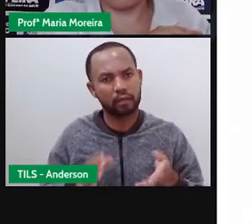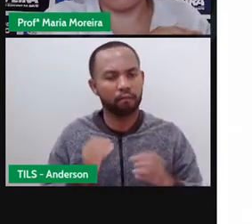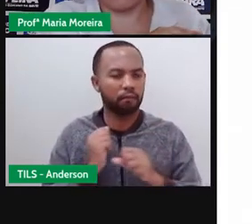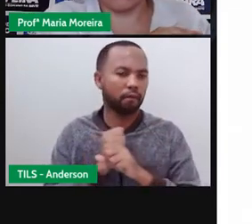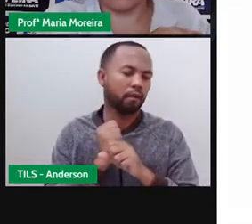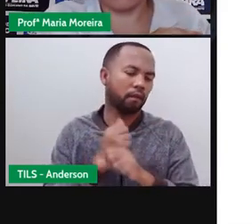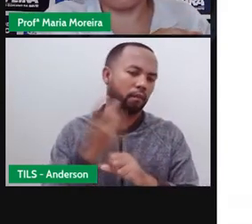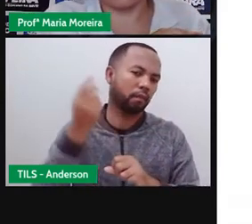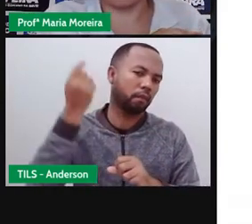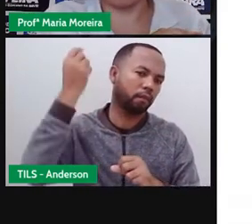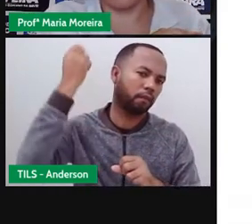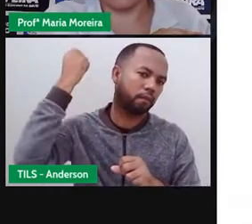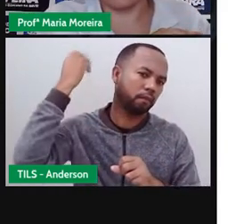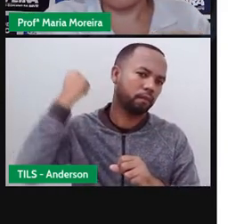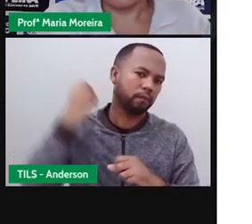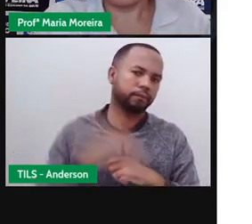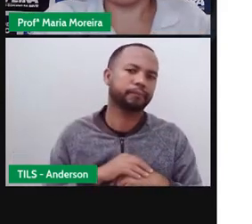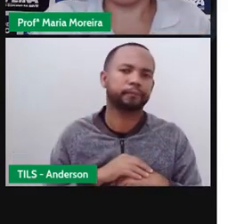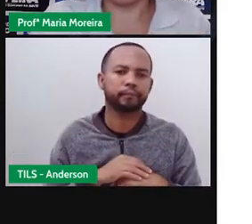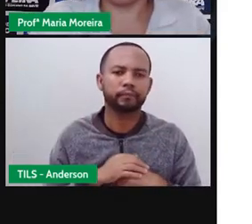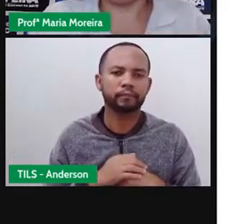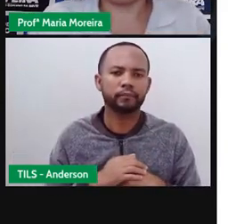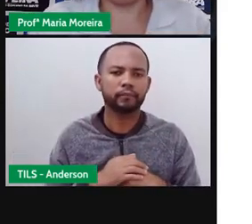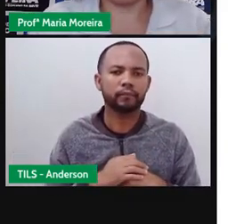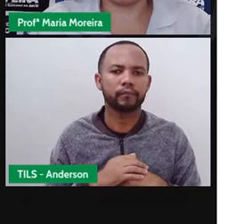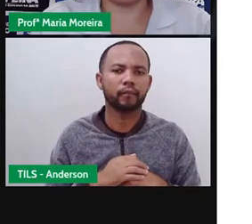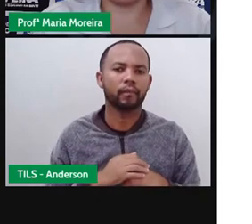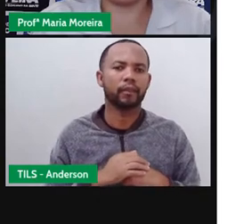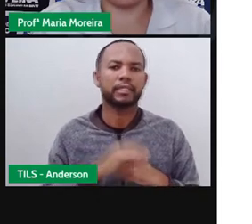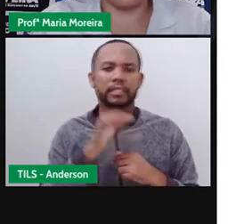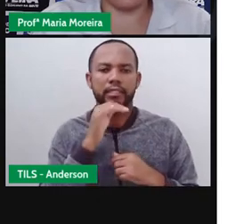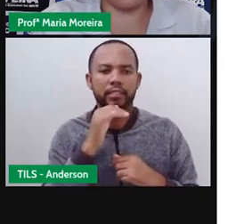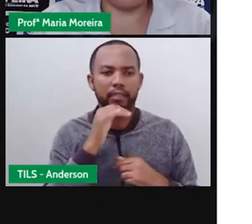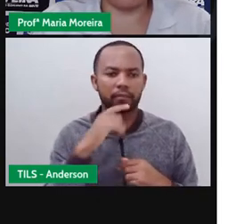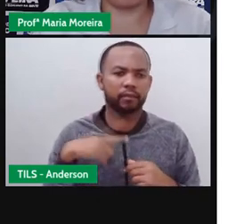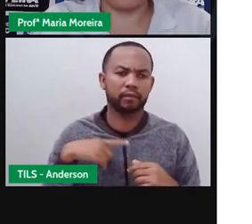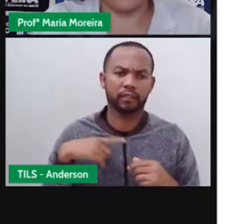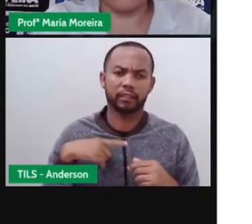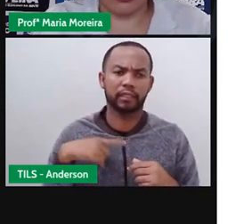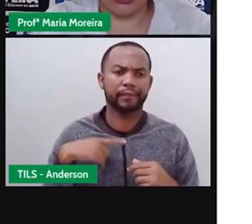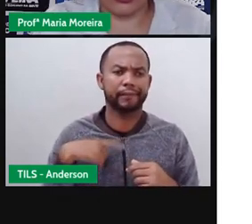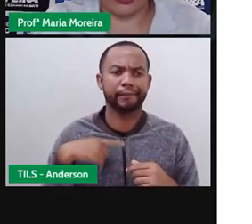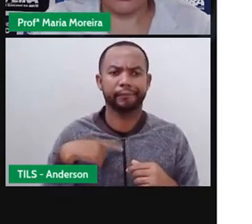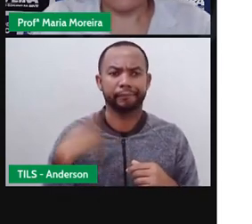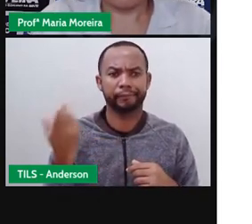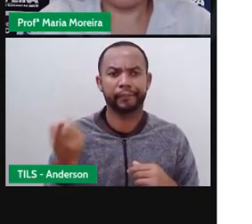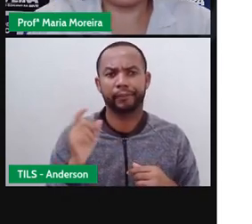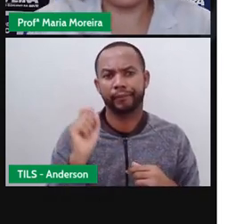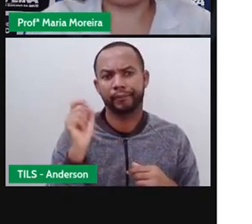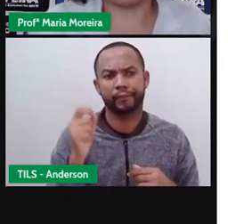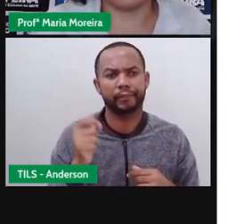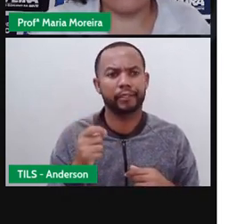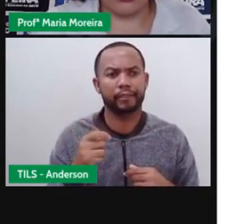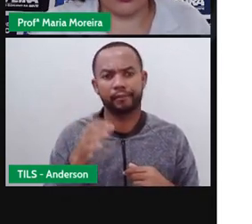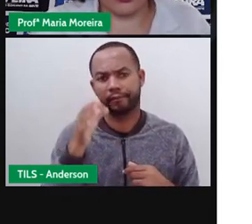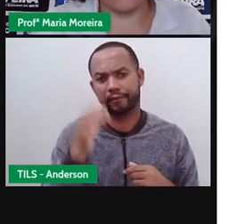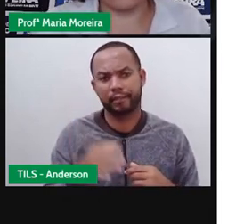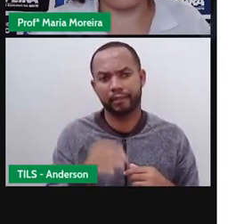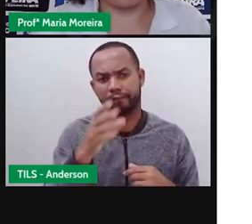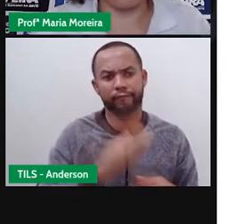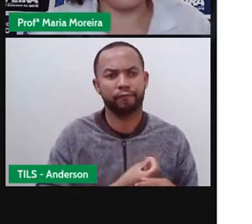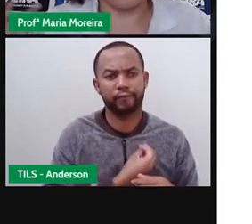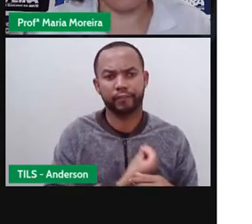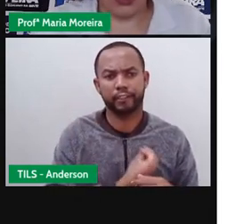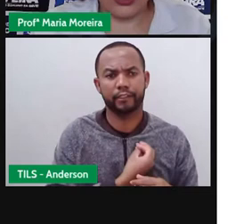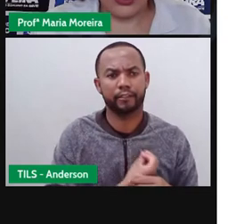.500 anos atrás, o que é que acontece? Pouca coisa se tem, de fato, com exatidão sobre ele.